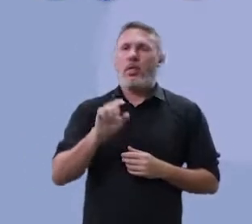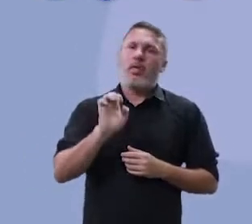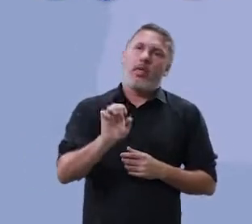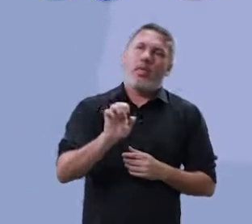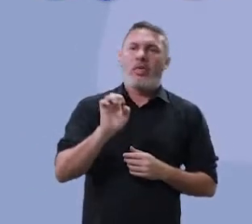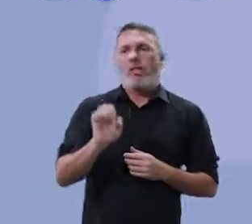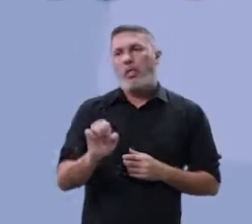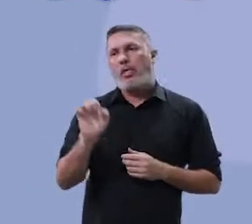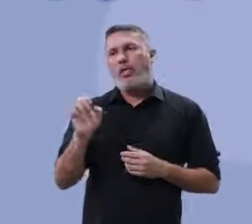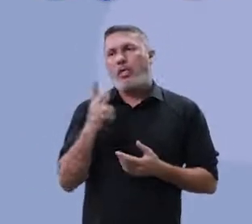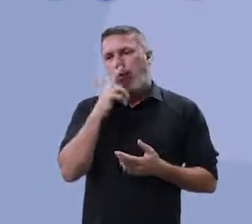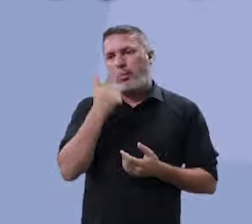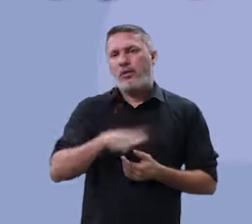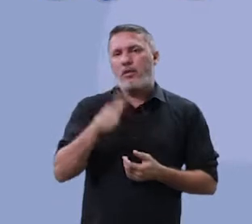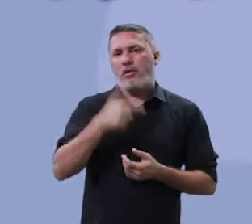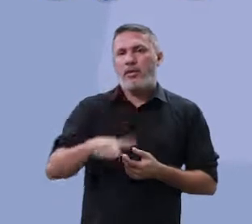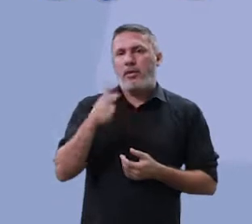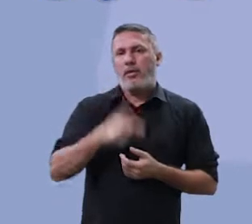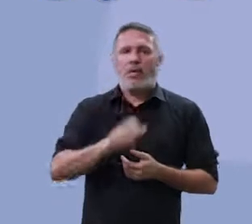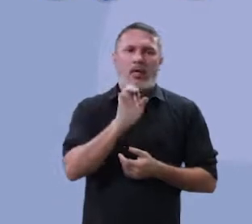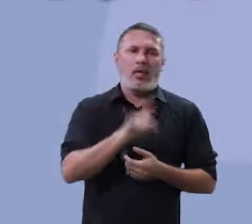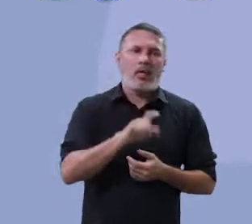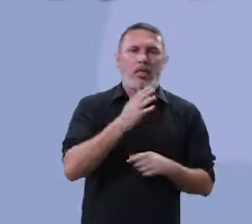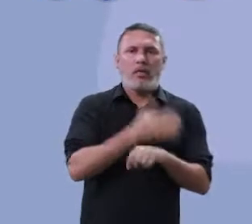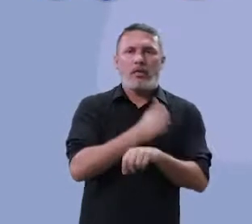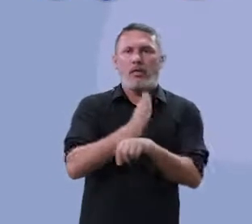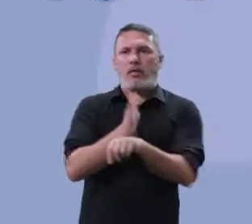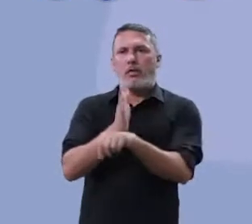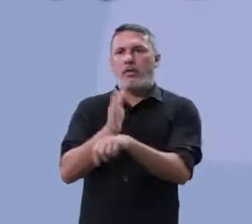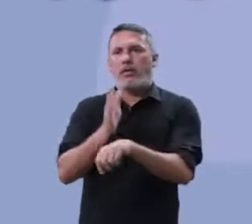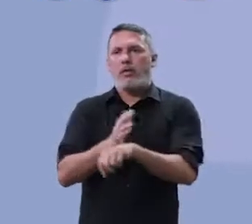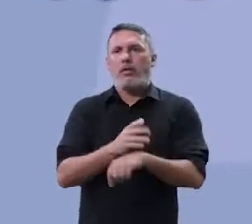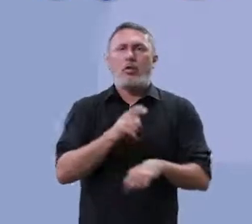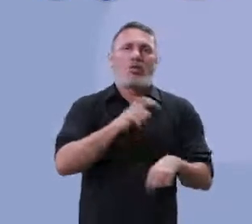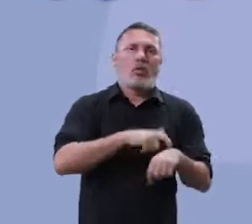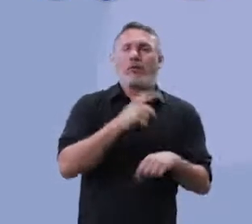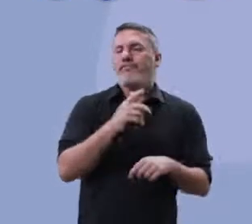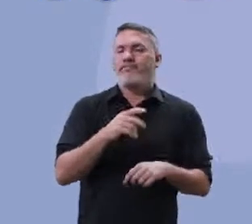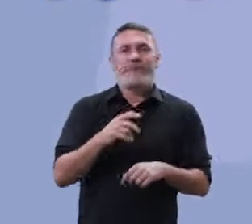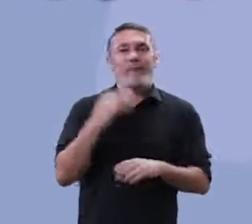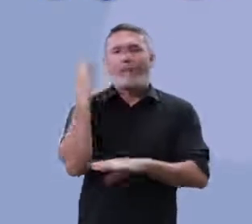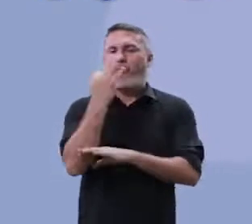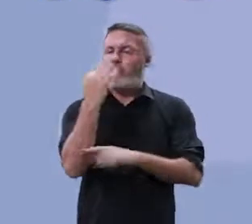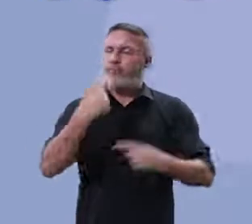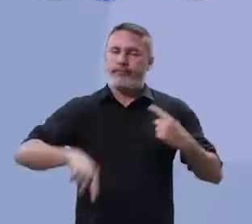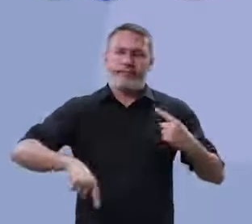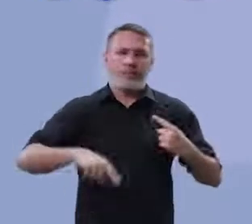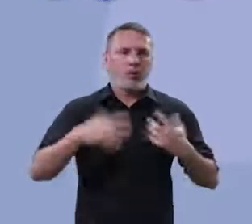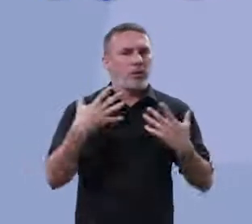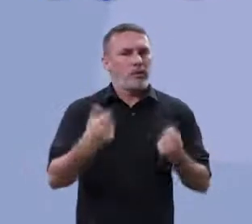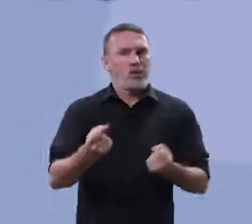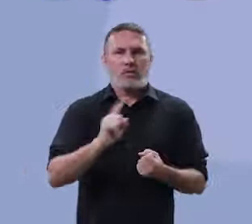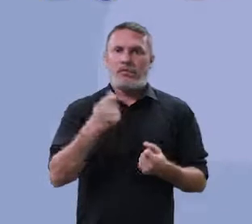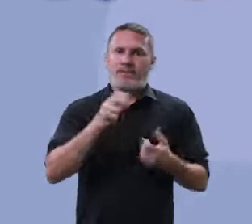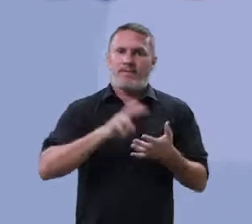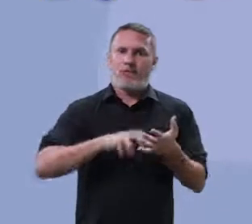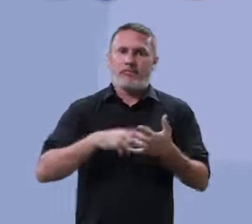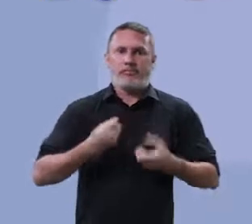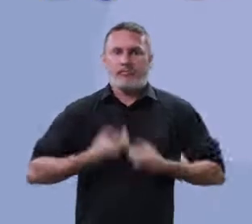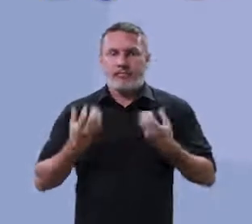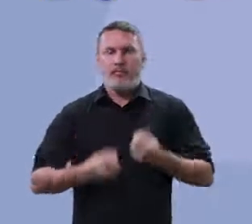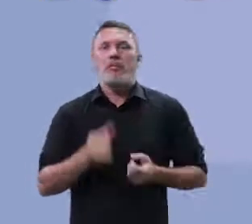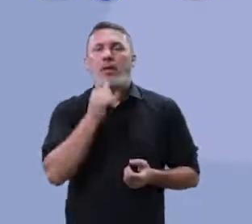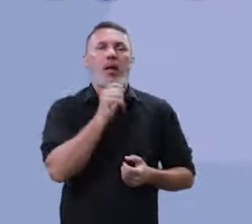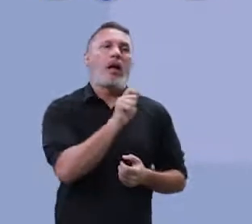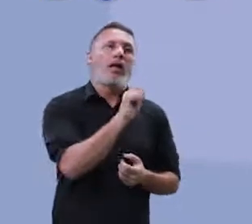é, e, e, e, e, toda hora. Então, a escrita formal, ela não vai aceitar, ela não aceita de forma